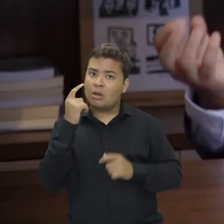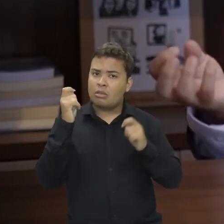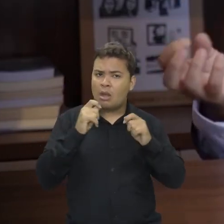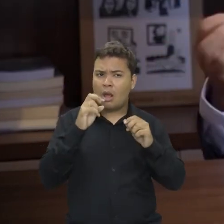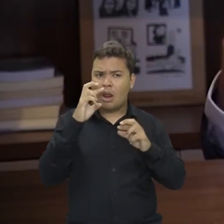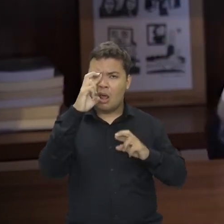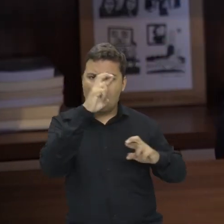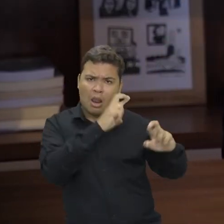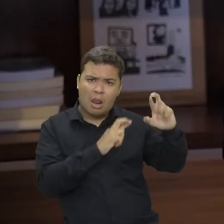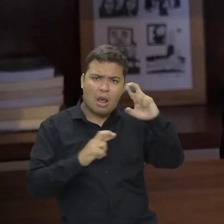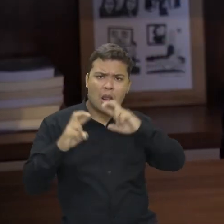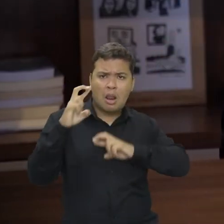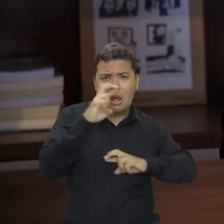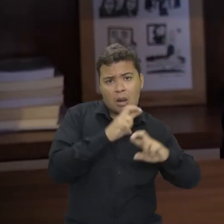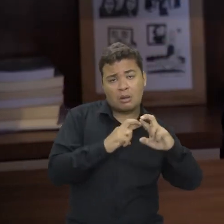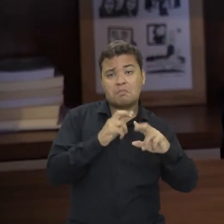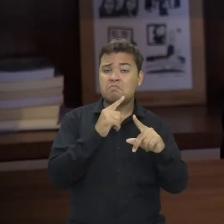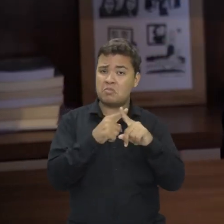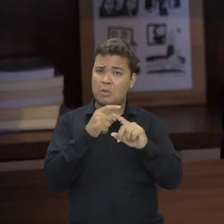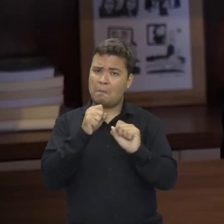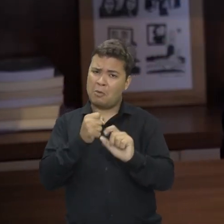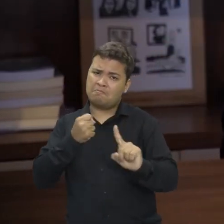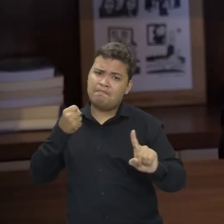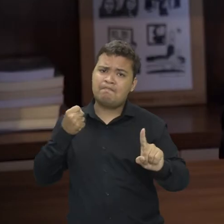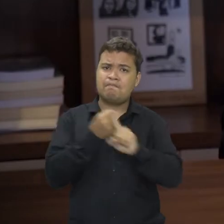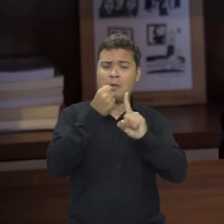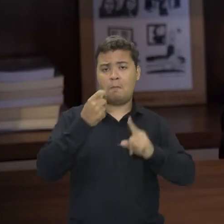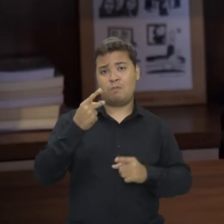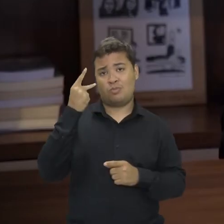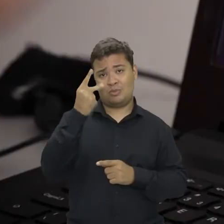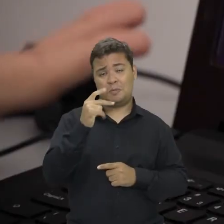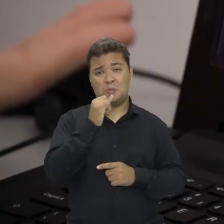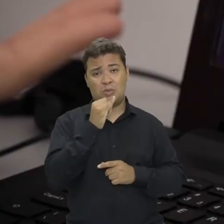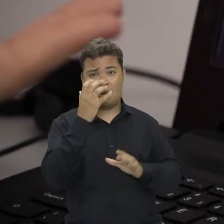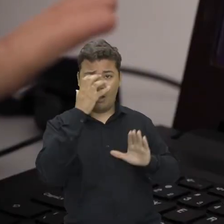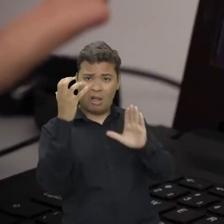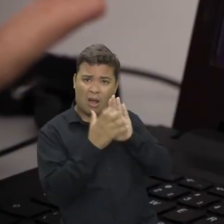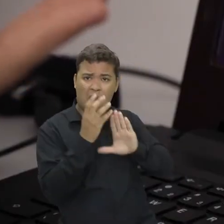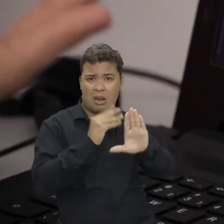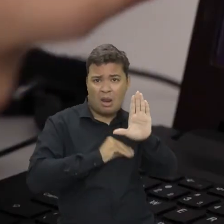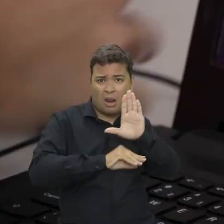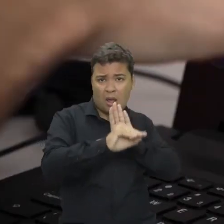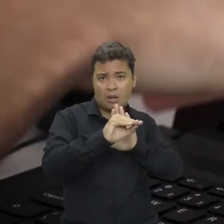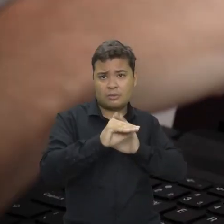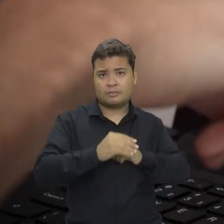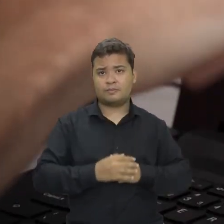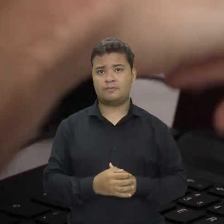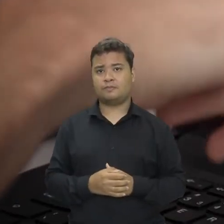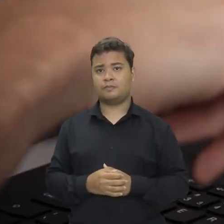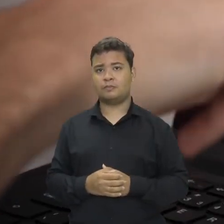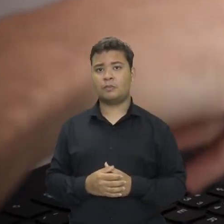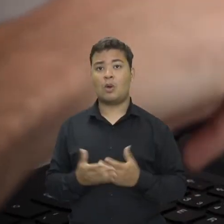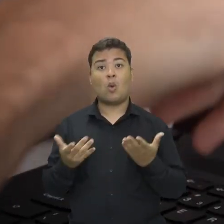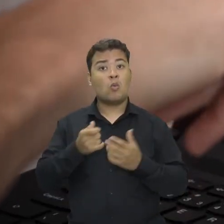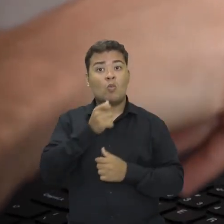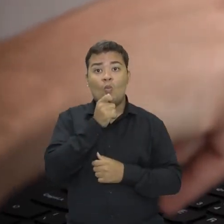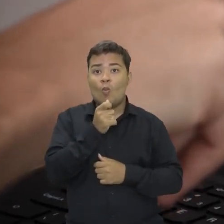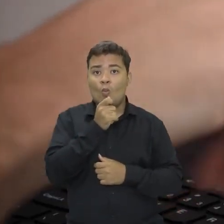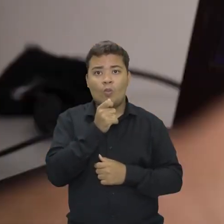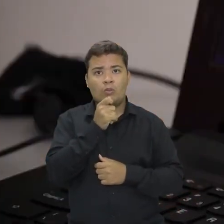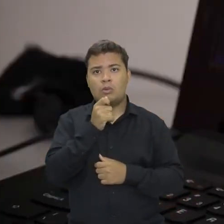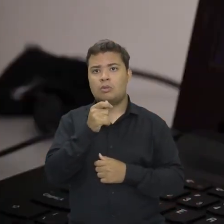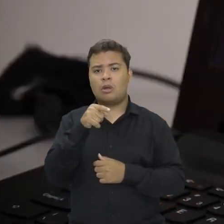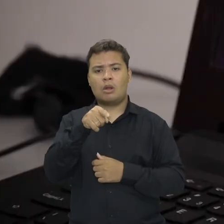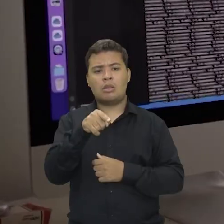pode ser analisado, pode ter um impacto político como deepfake. Hoje, não existe uma ferramenta automatizada para a